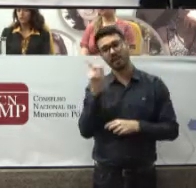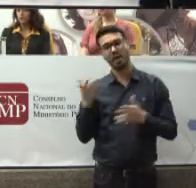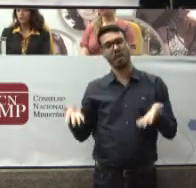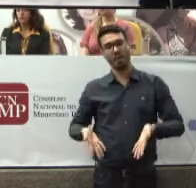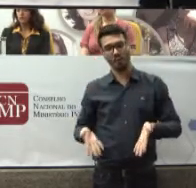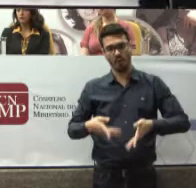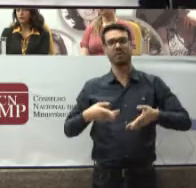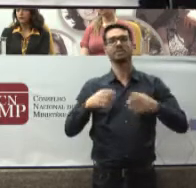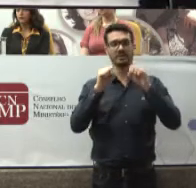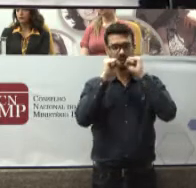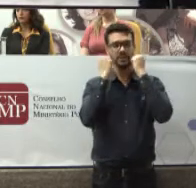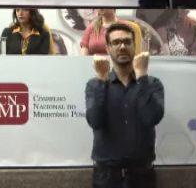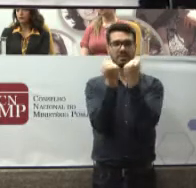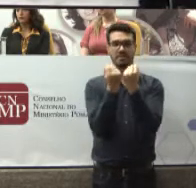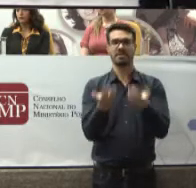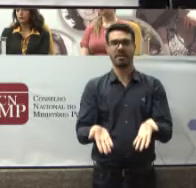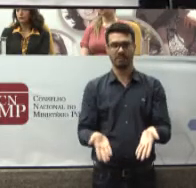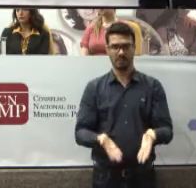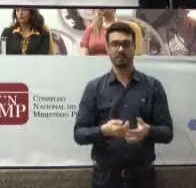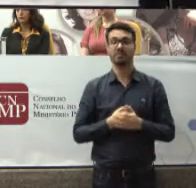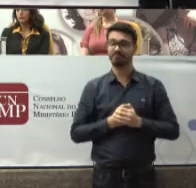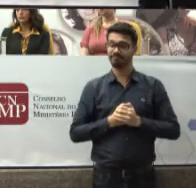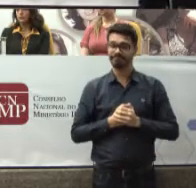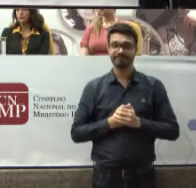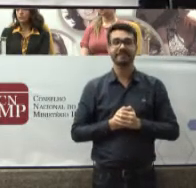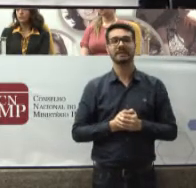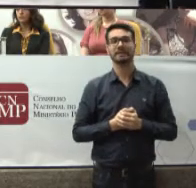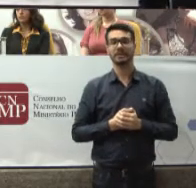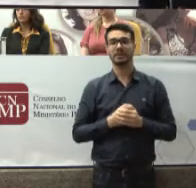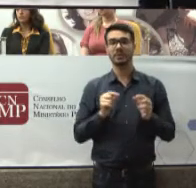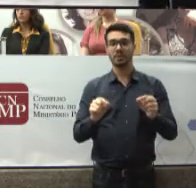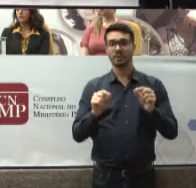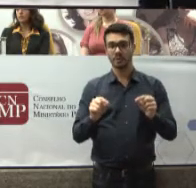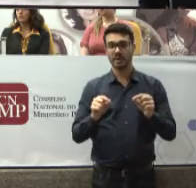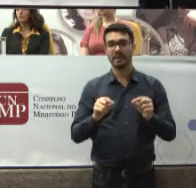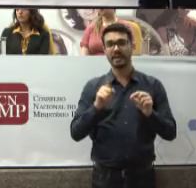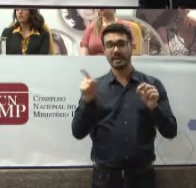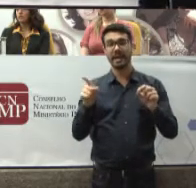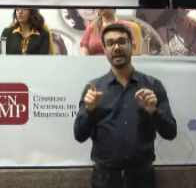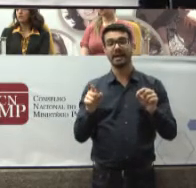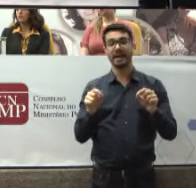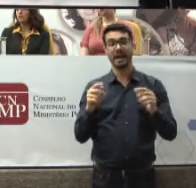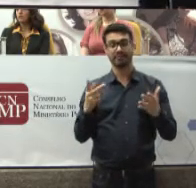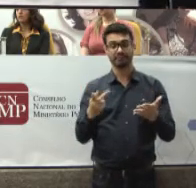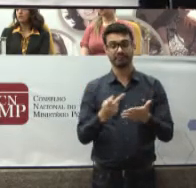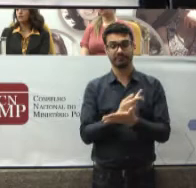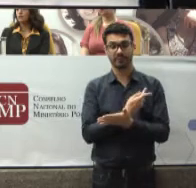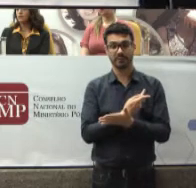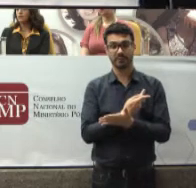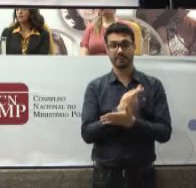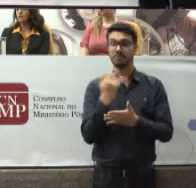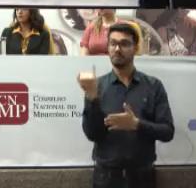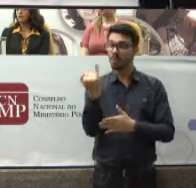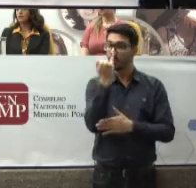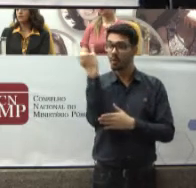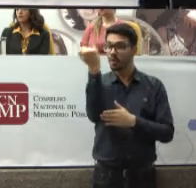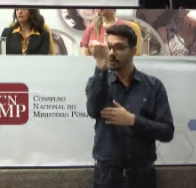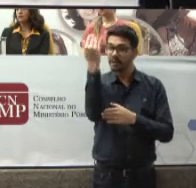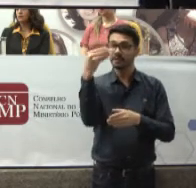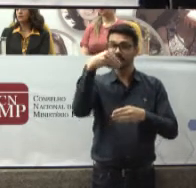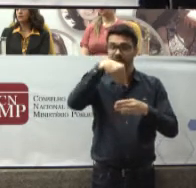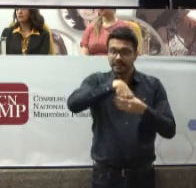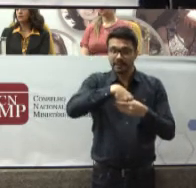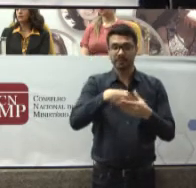assumiu um grande relevo Dentro do sistema de administração de